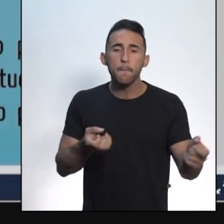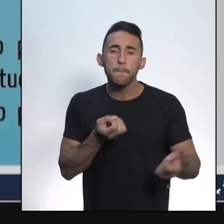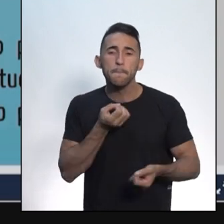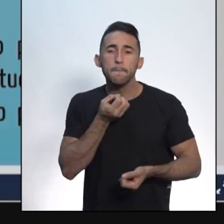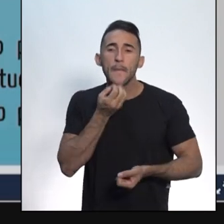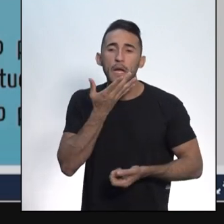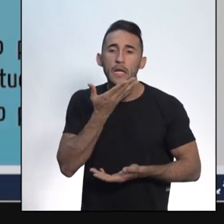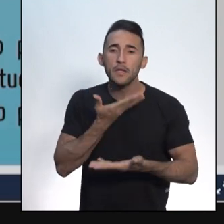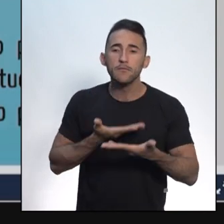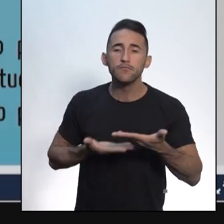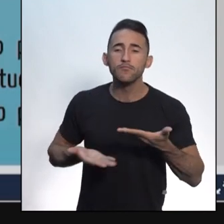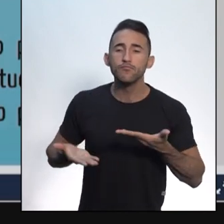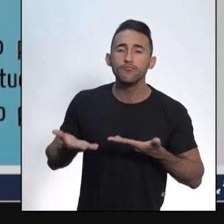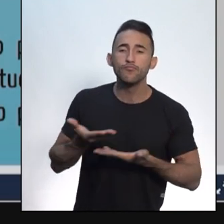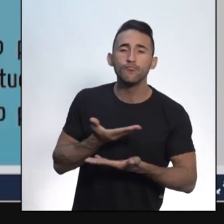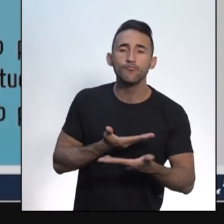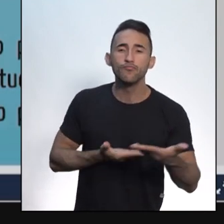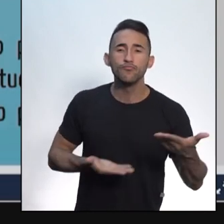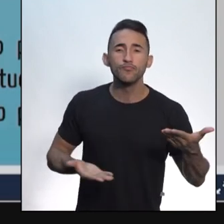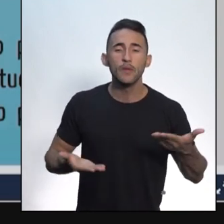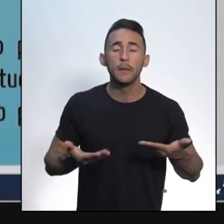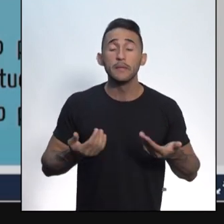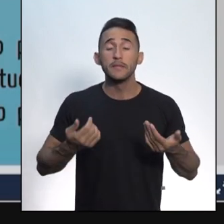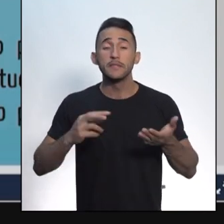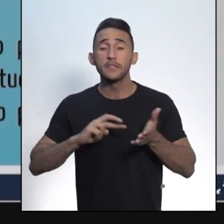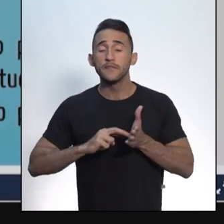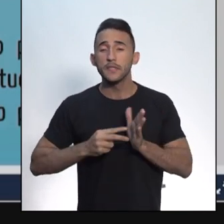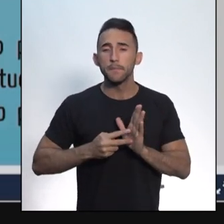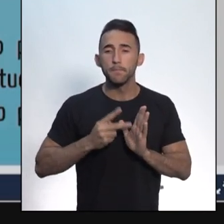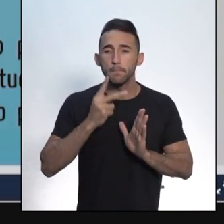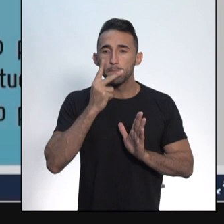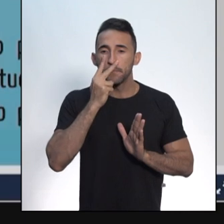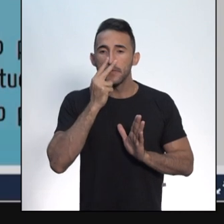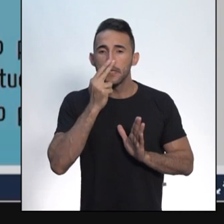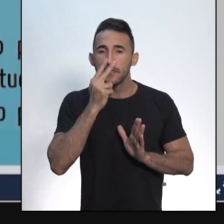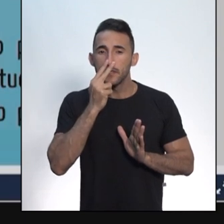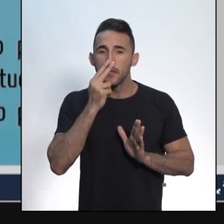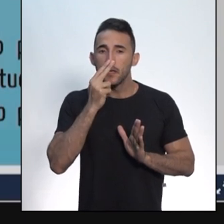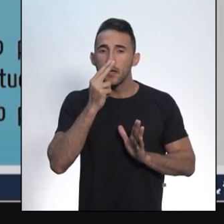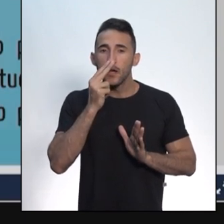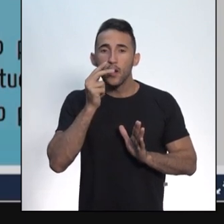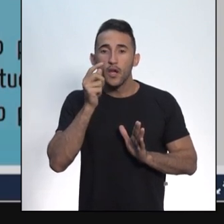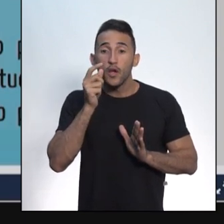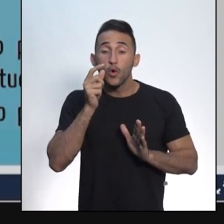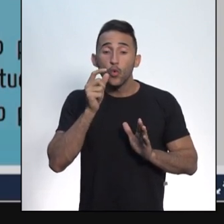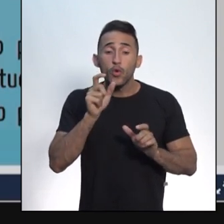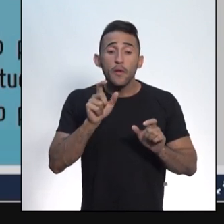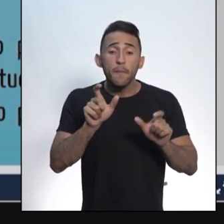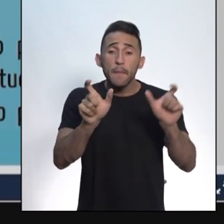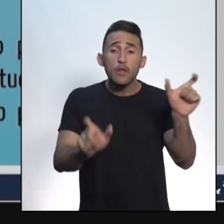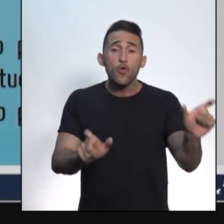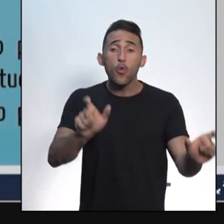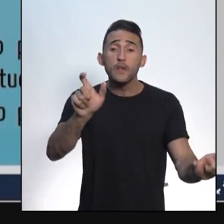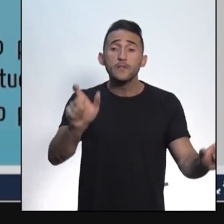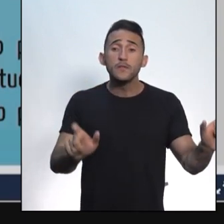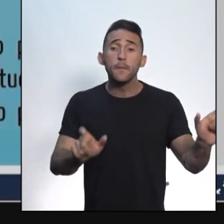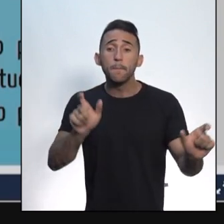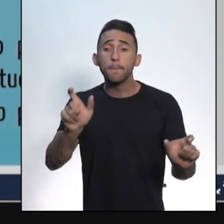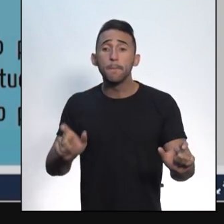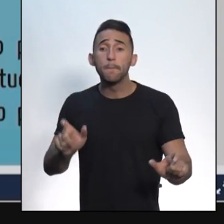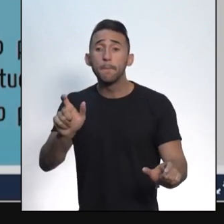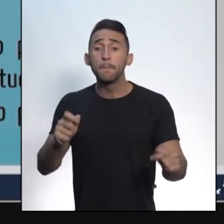bem comum, Gênero? Significa que eu preciso olhar para o interesse coletivo. Eu não